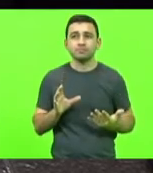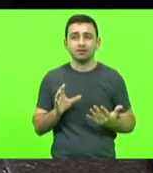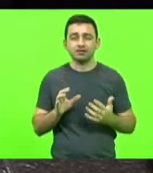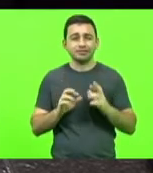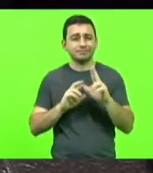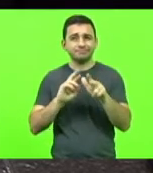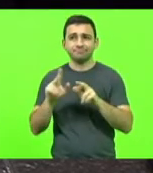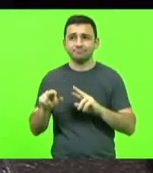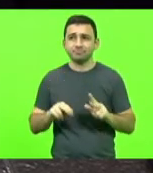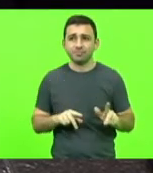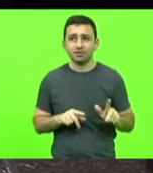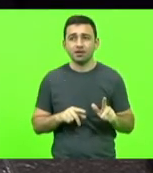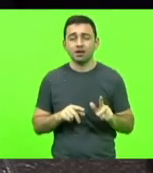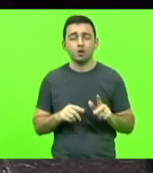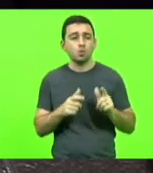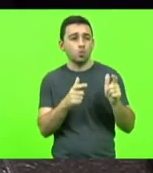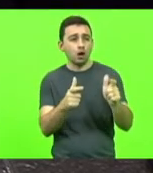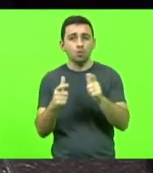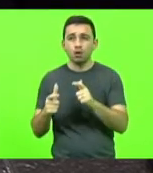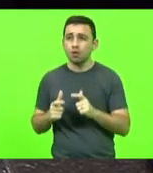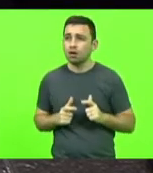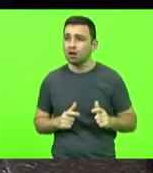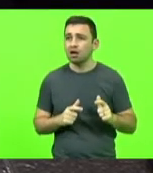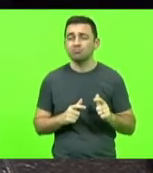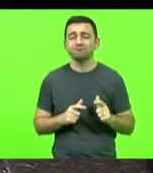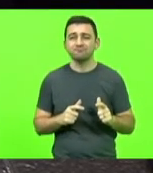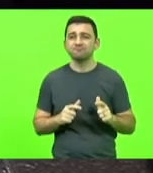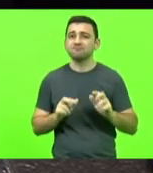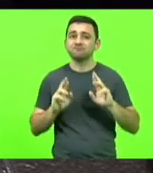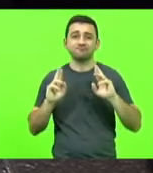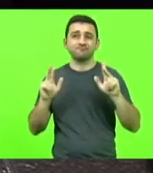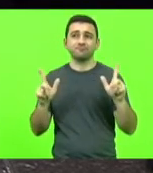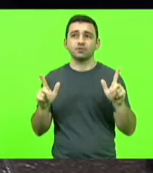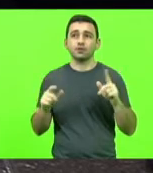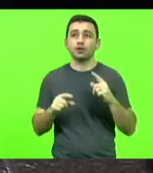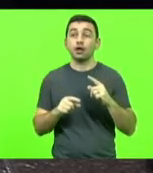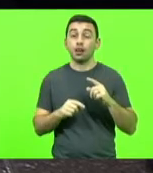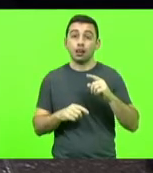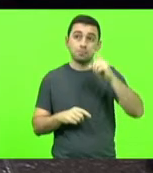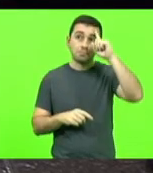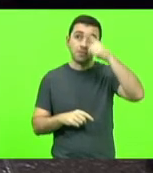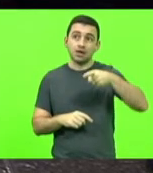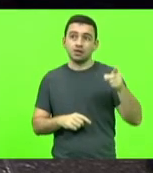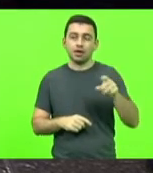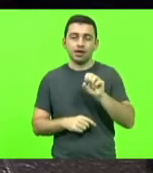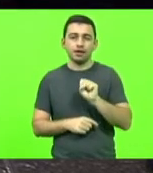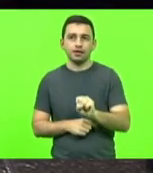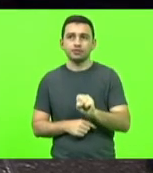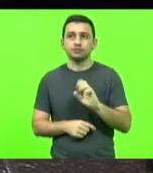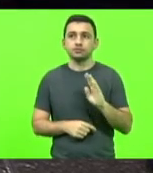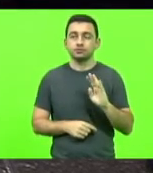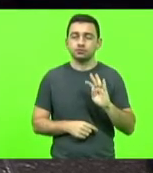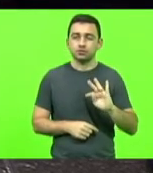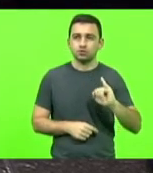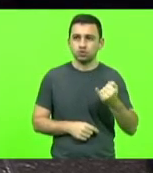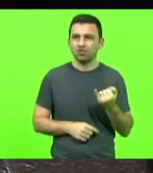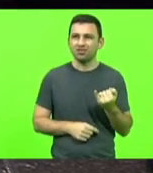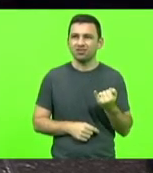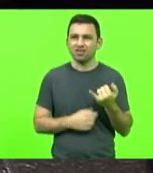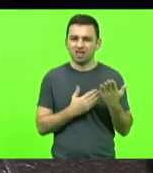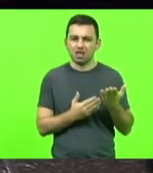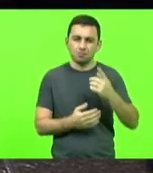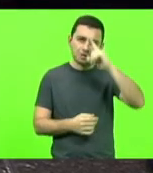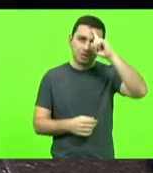diferentes de uma região para outra por ordem do superior tribunal de justiça o STJ aplica uma única